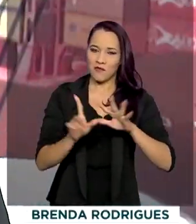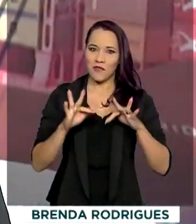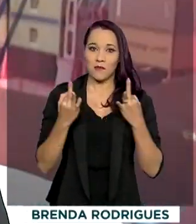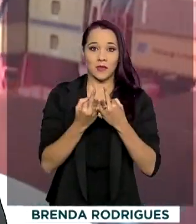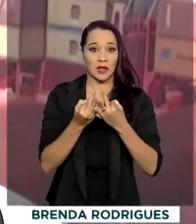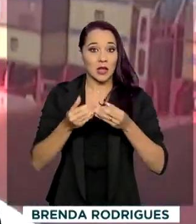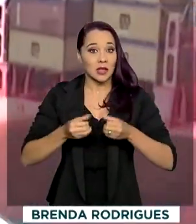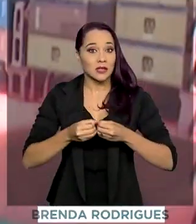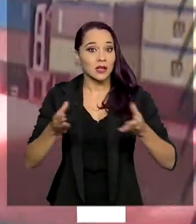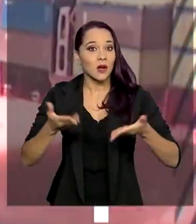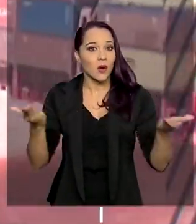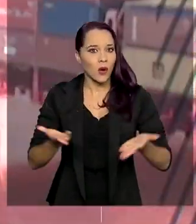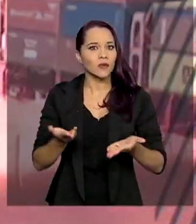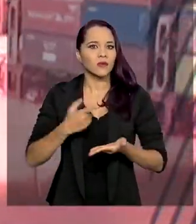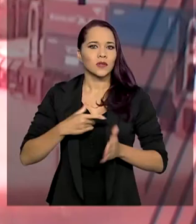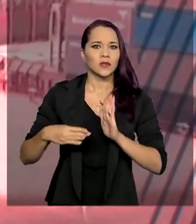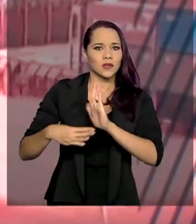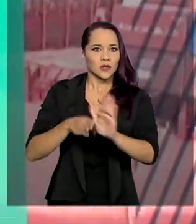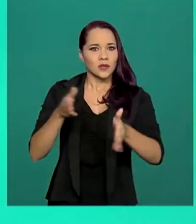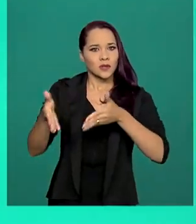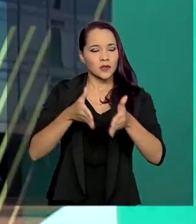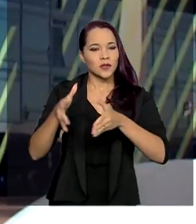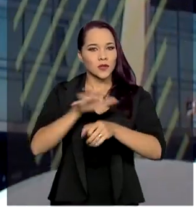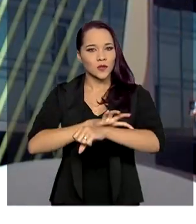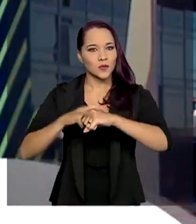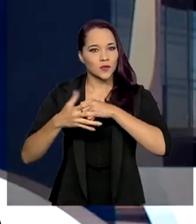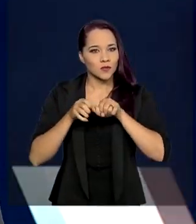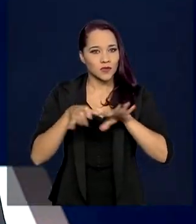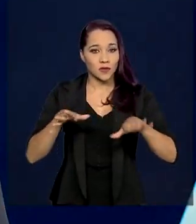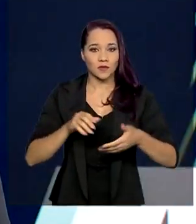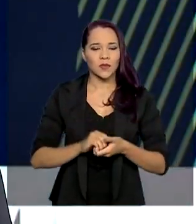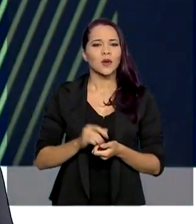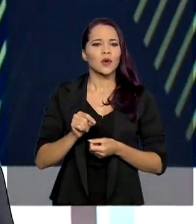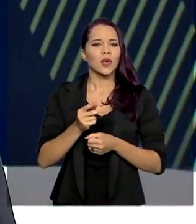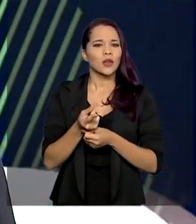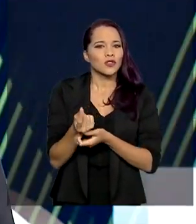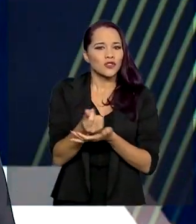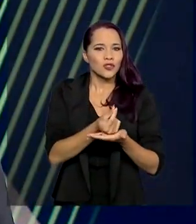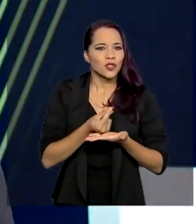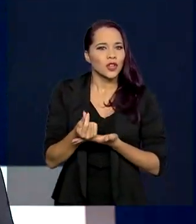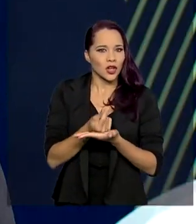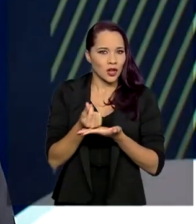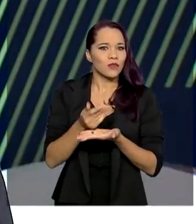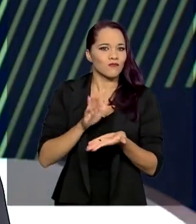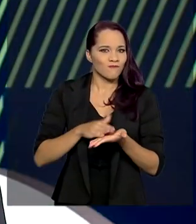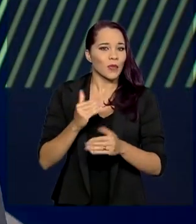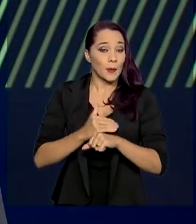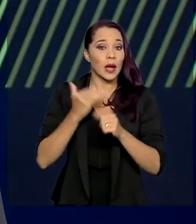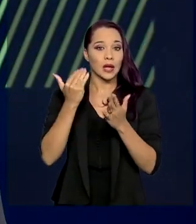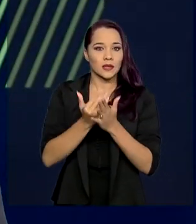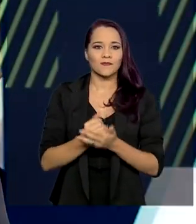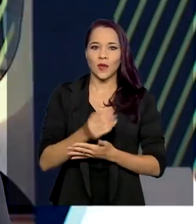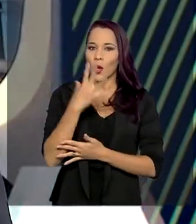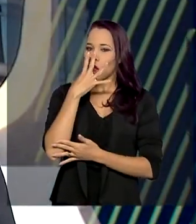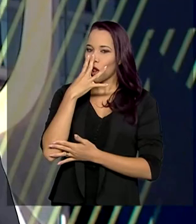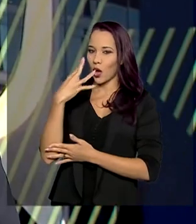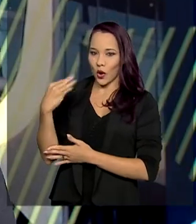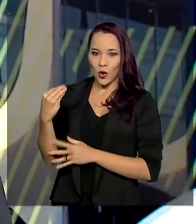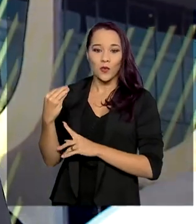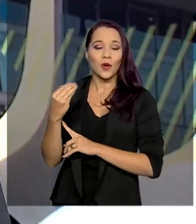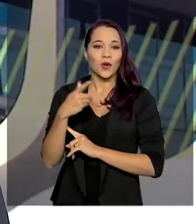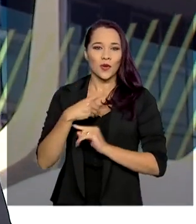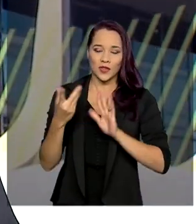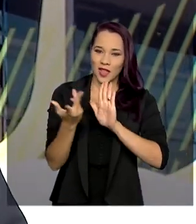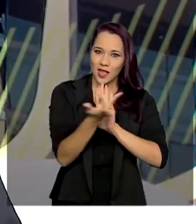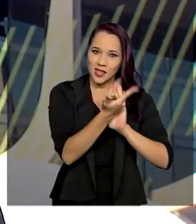atender uma demanda da pandemia do novo coronavírus. O aumento da procura por dinheiro em espécie. O lobo-guará ilustra a nova